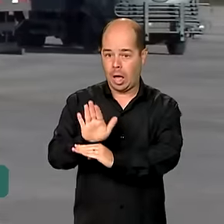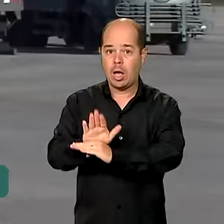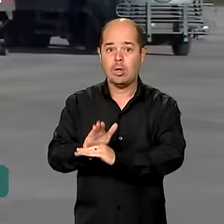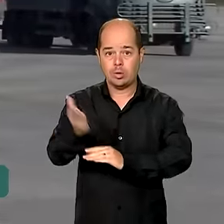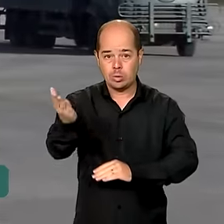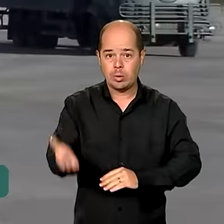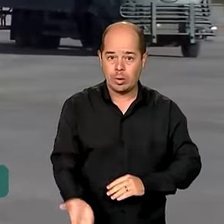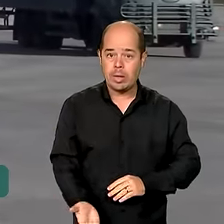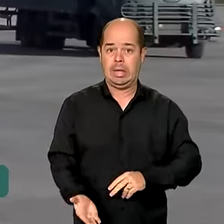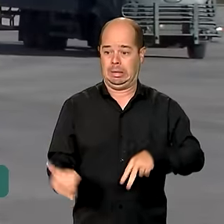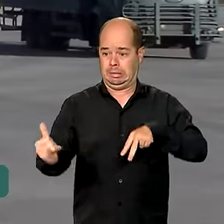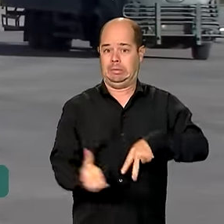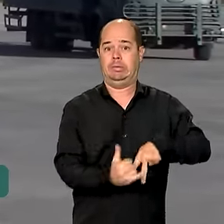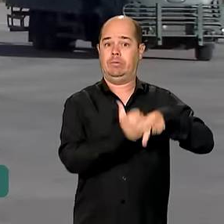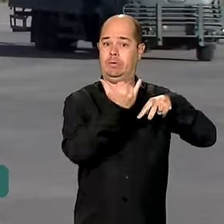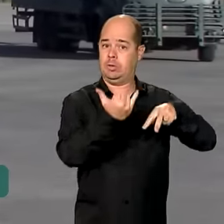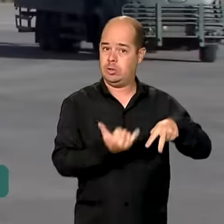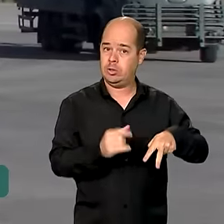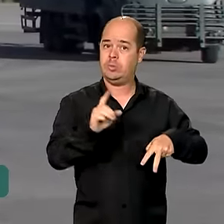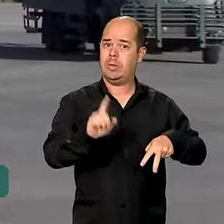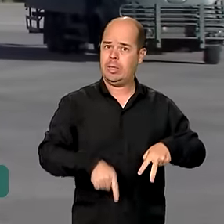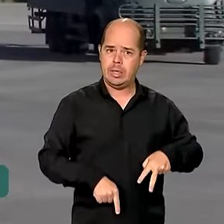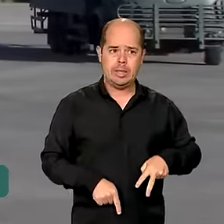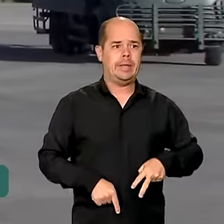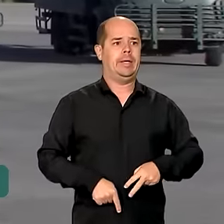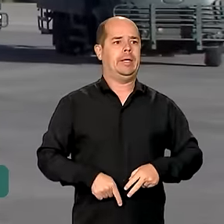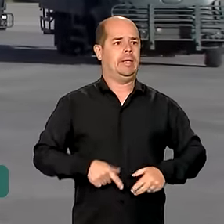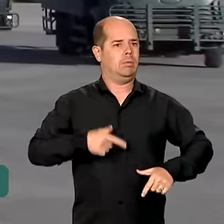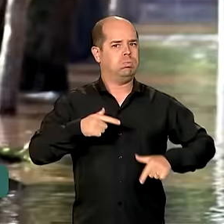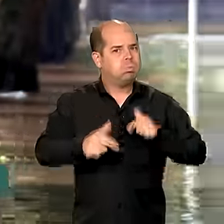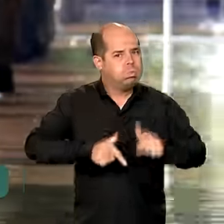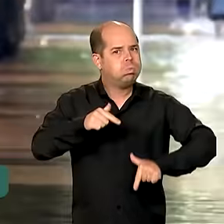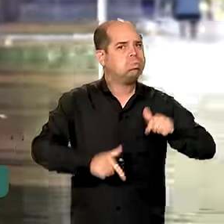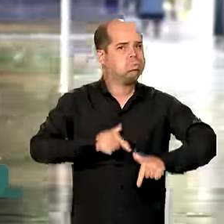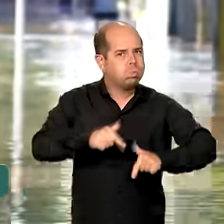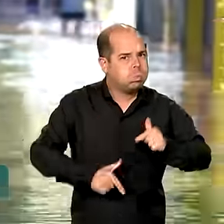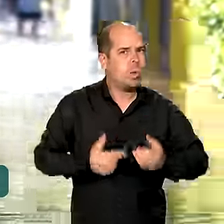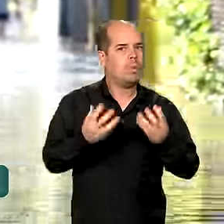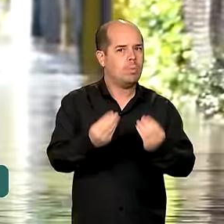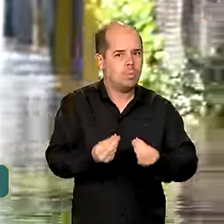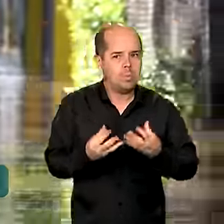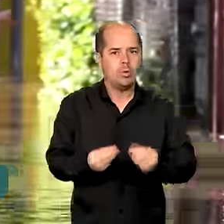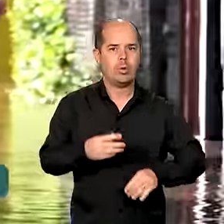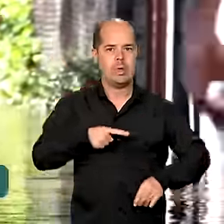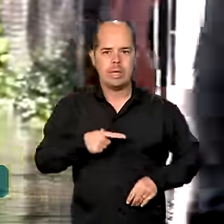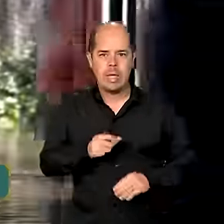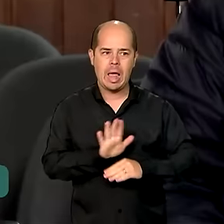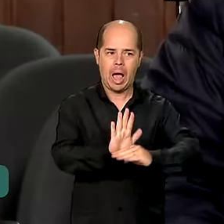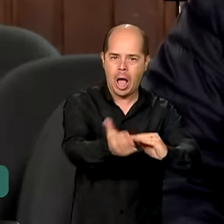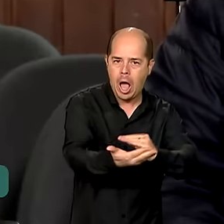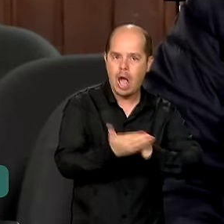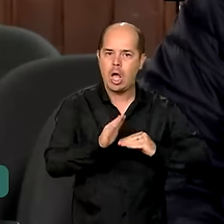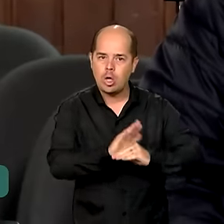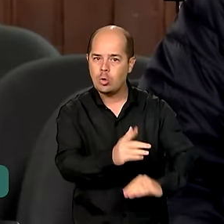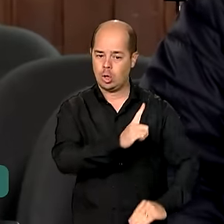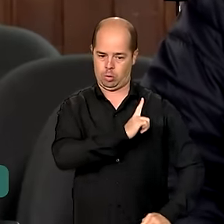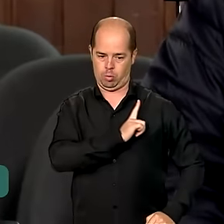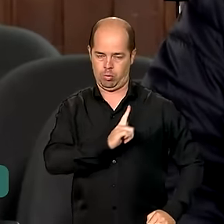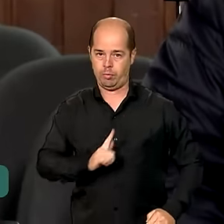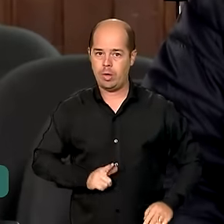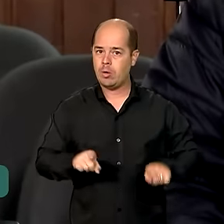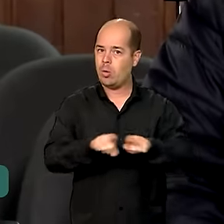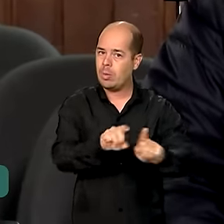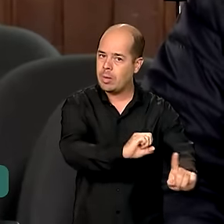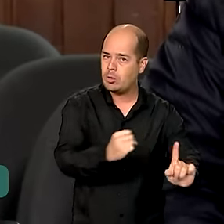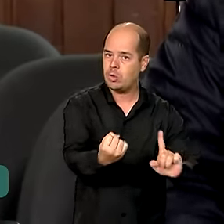são extensos e envolvem uma rede de colaboração entre governo e sociedade. A ministra Cida